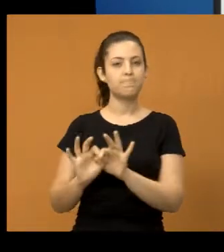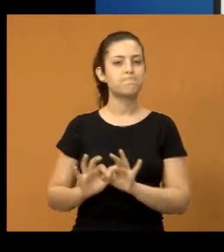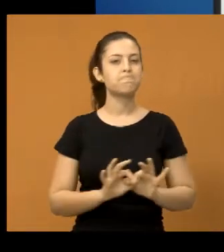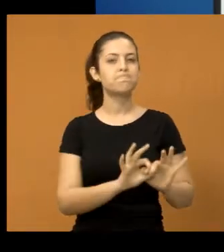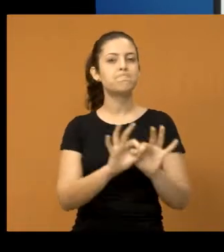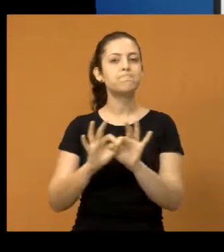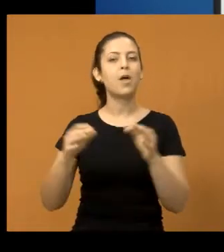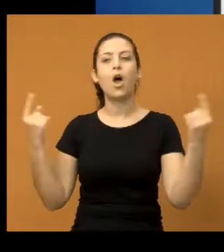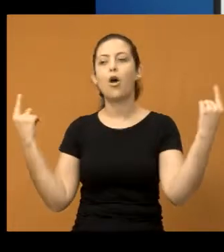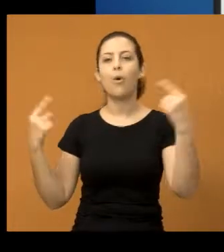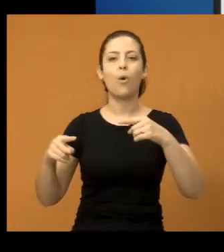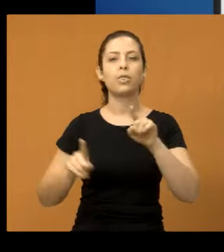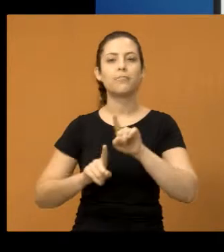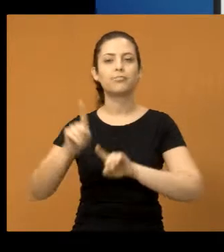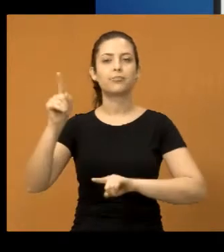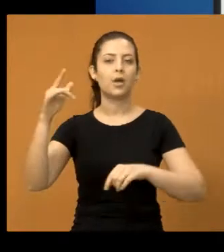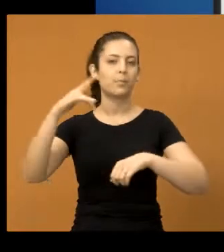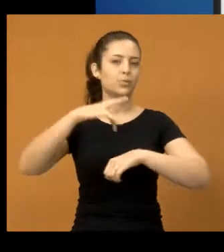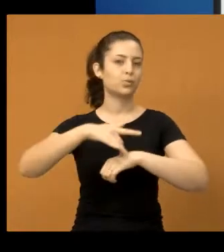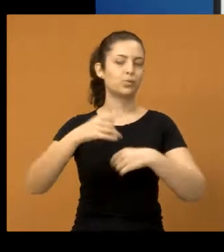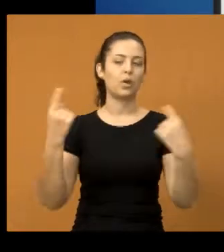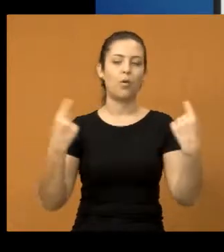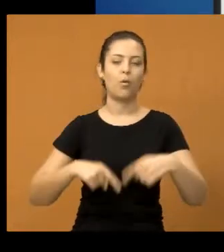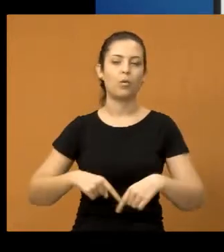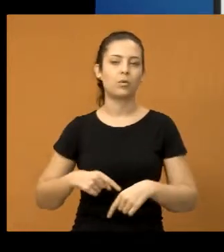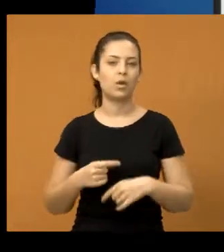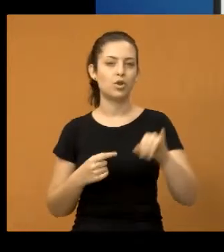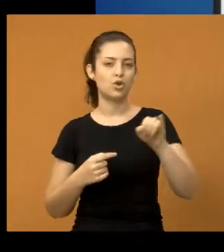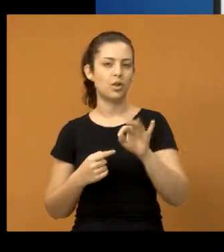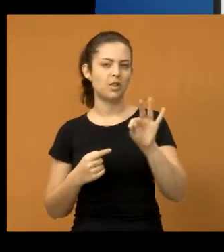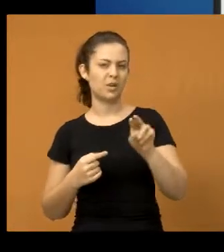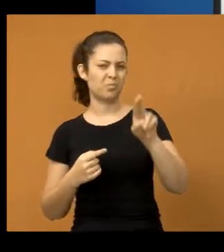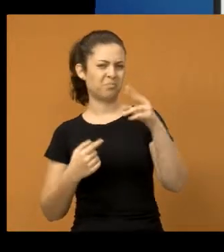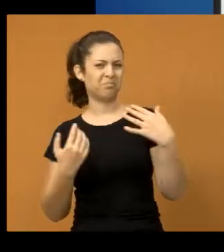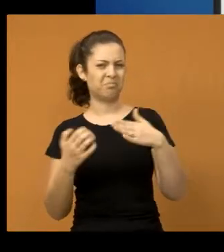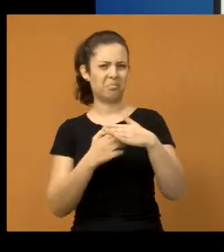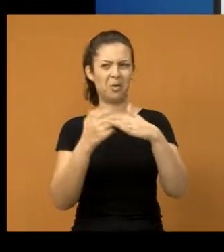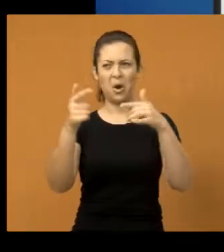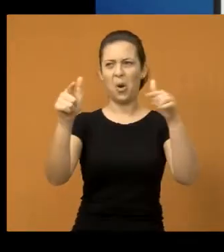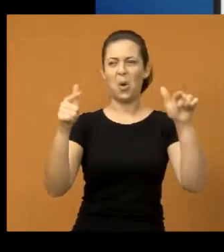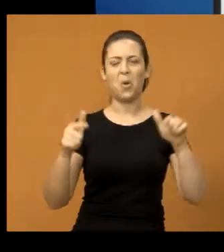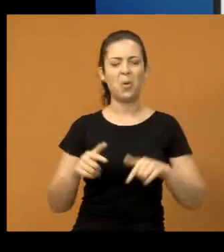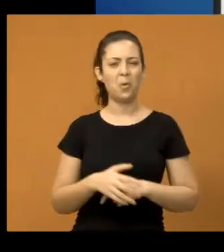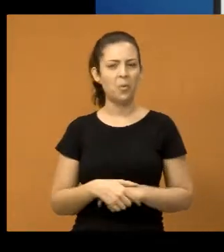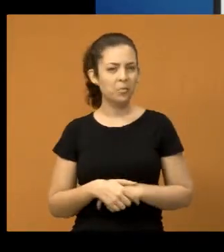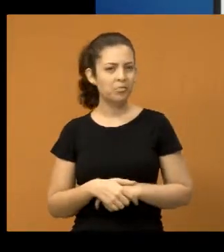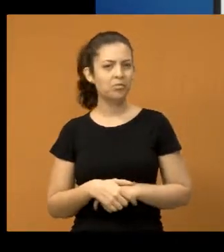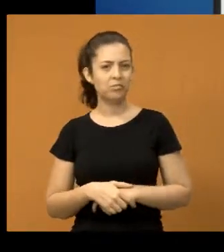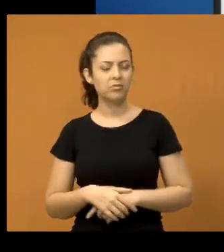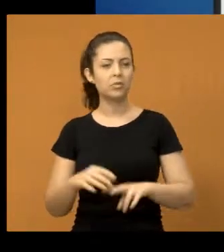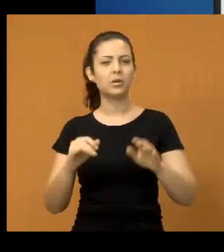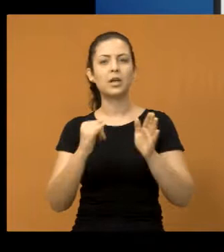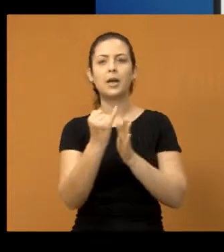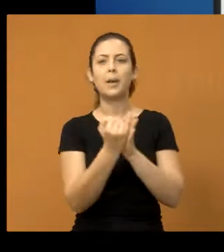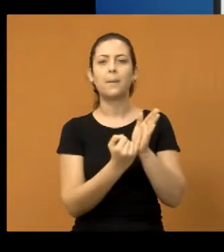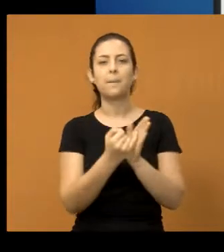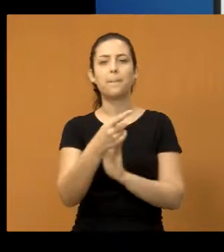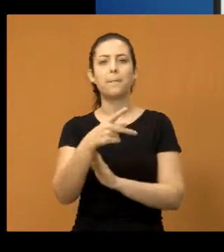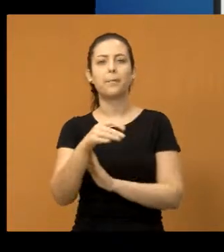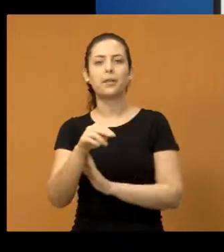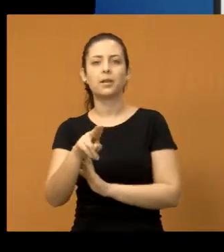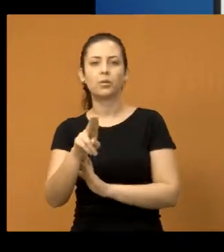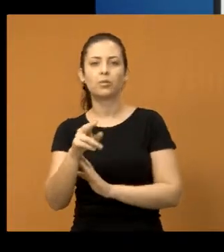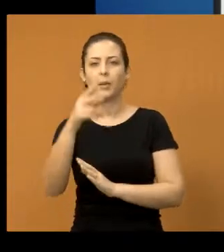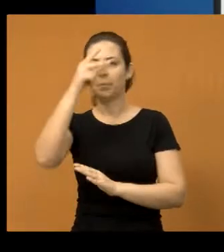estaremos contra esse tipo de aumento absurdo, vindo do JTU, seja lá de um outro setor qualquer. Quando citamos o IPTU, a gente tem aí um